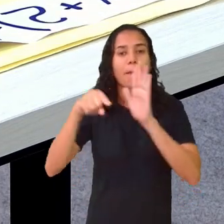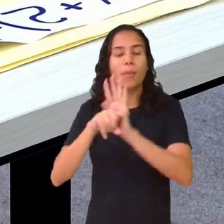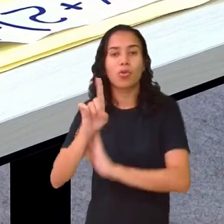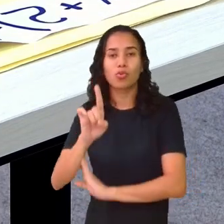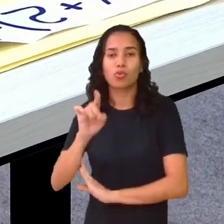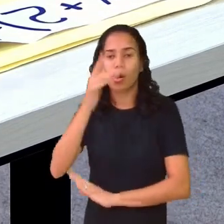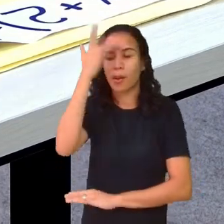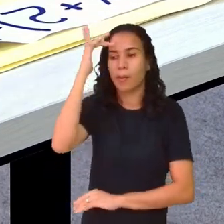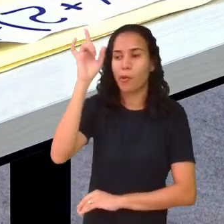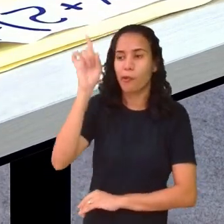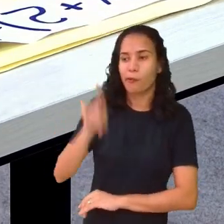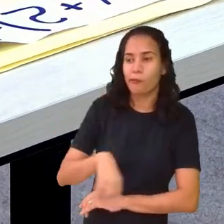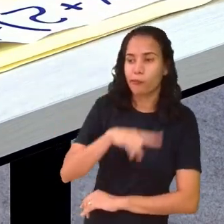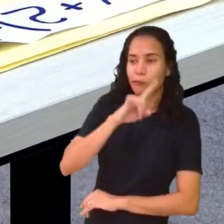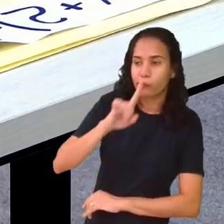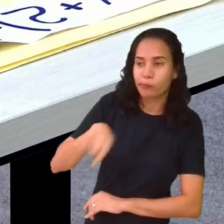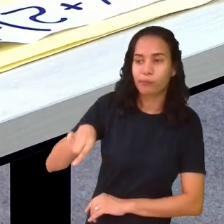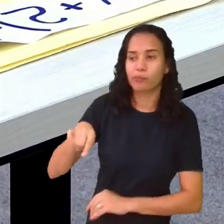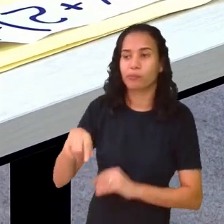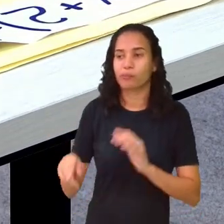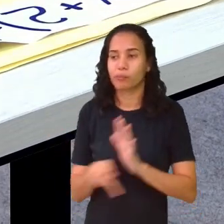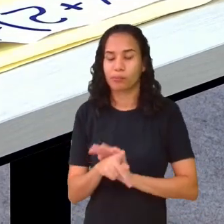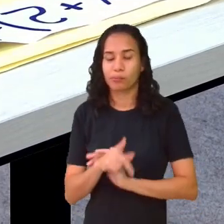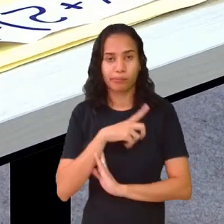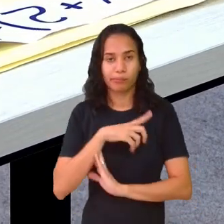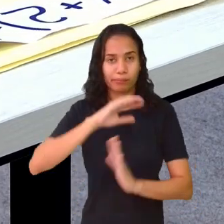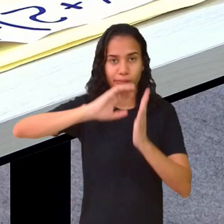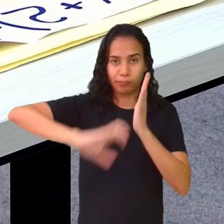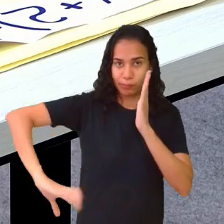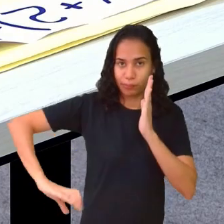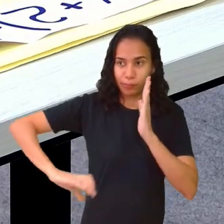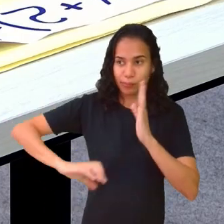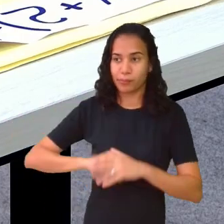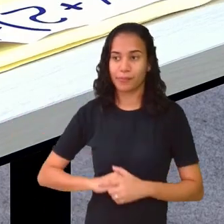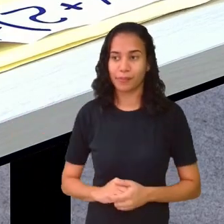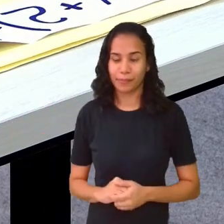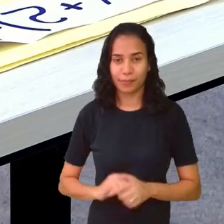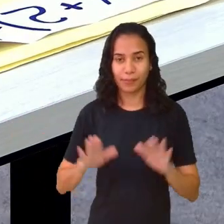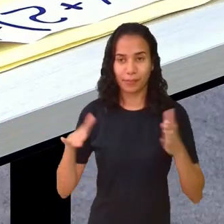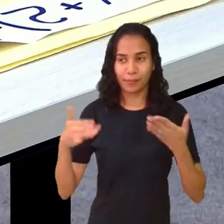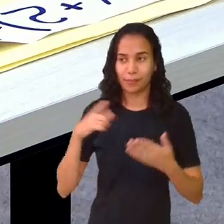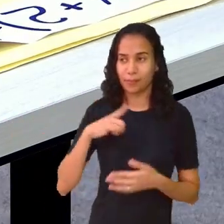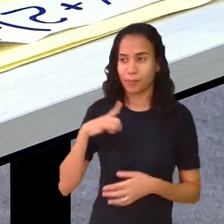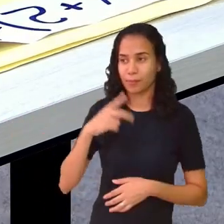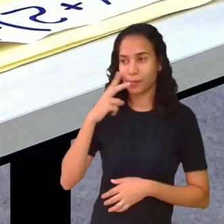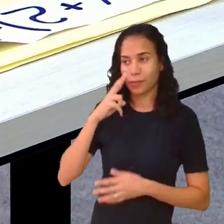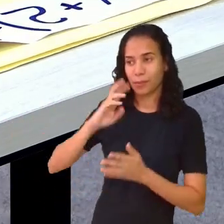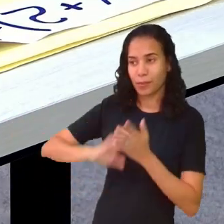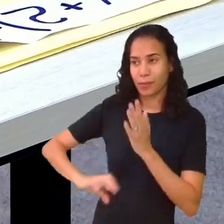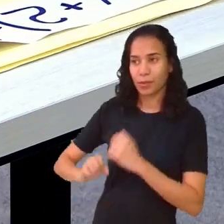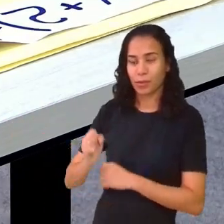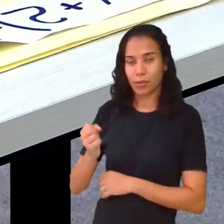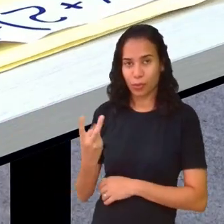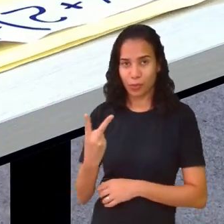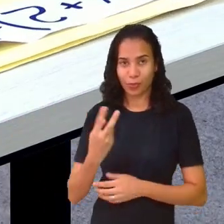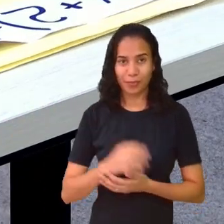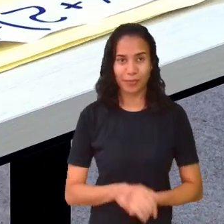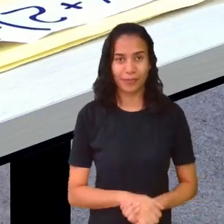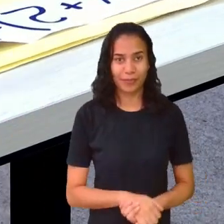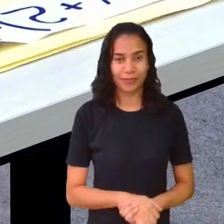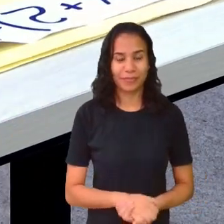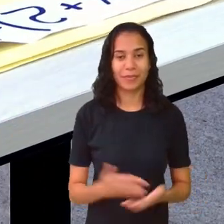anulo. Mais 1, menos 1, eu anulo. Então, eu tiro fora estes dois.